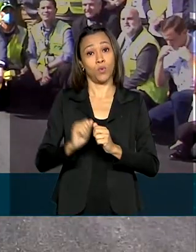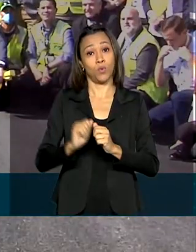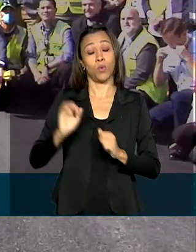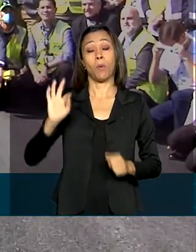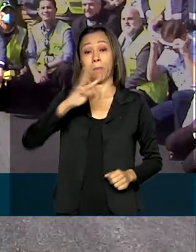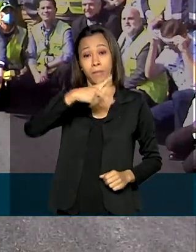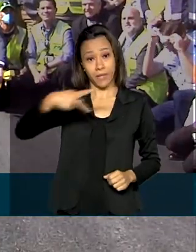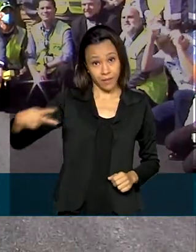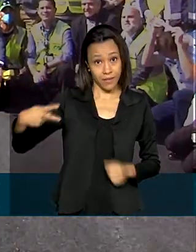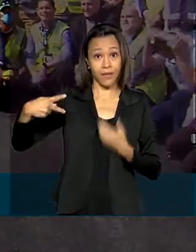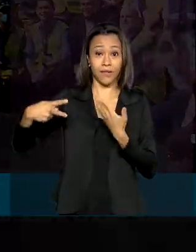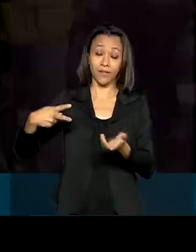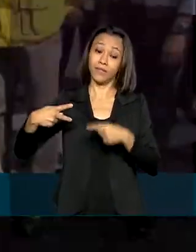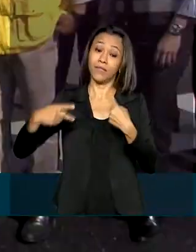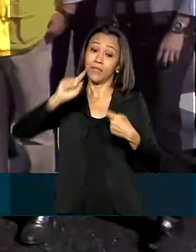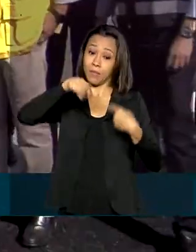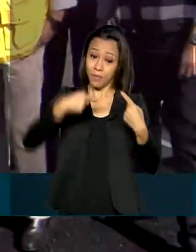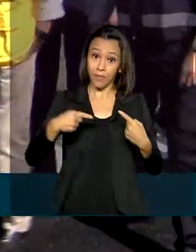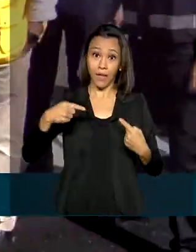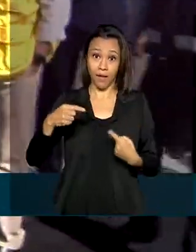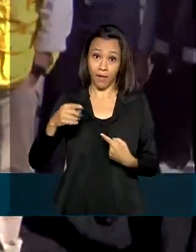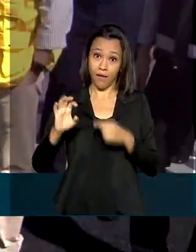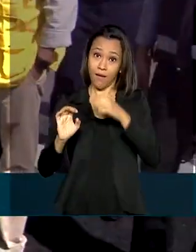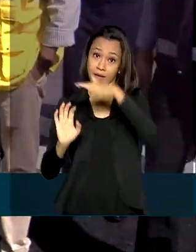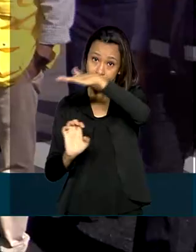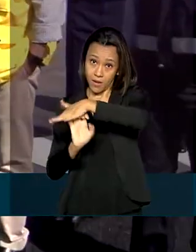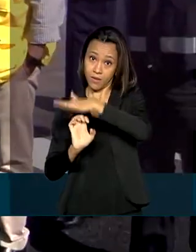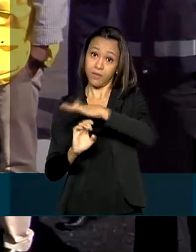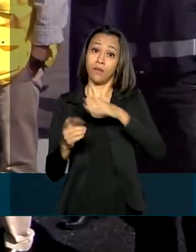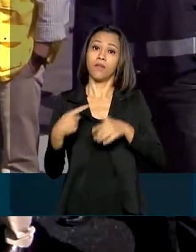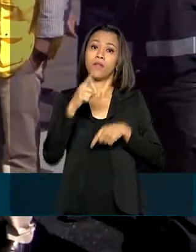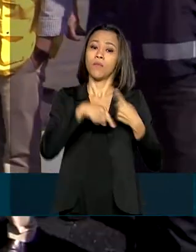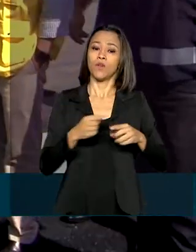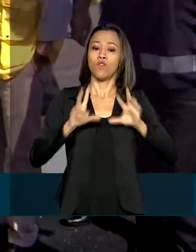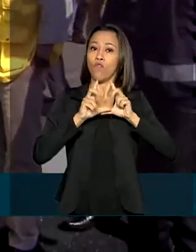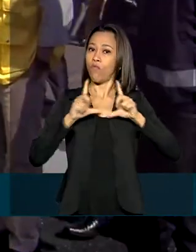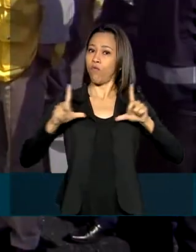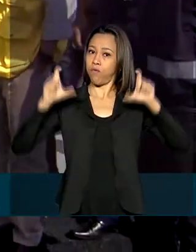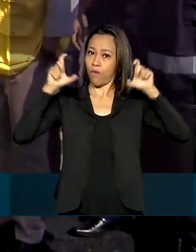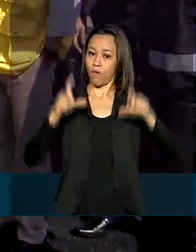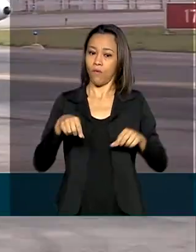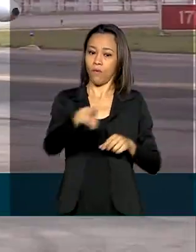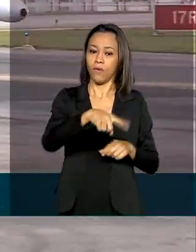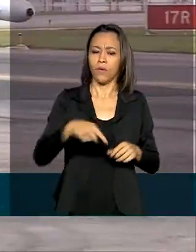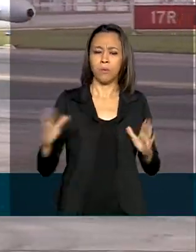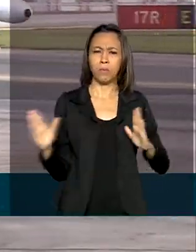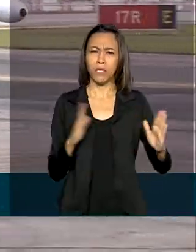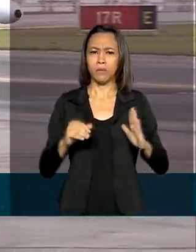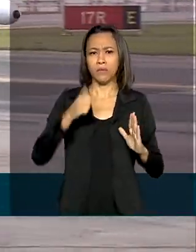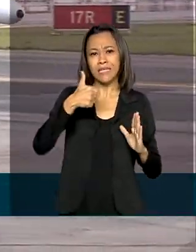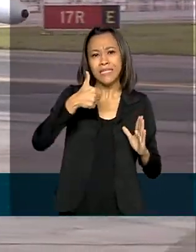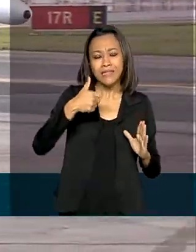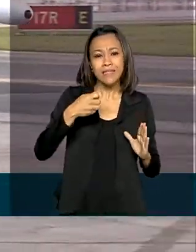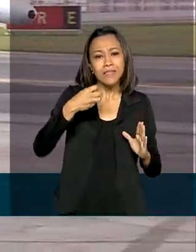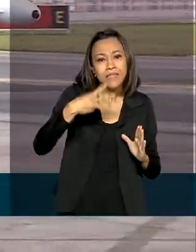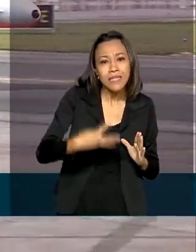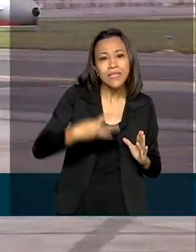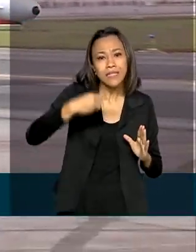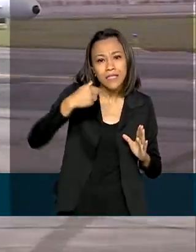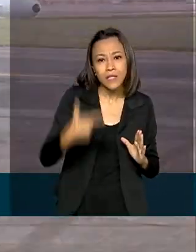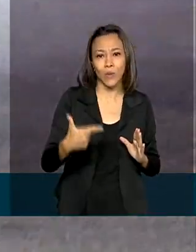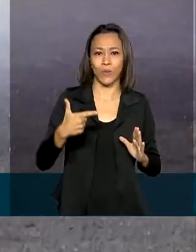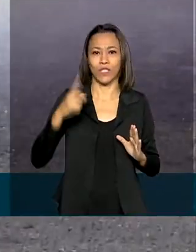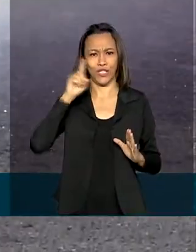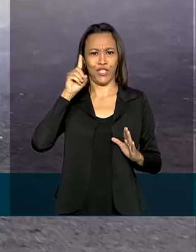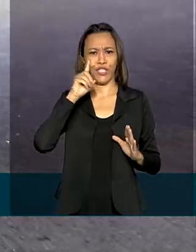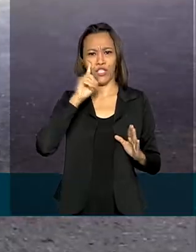com os trabalhadores da obra. A reforma da pista principal de Congonhas levou 32 dias. Com a recuperação do asfalto,